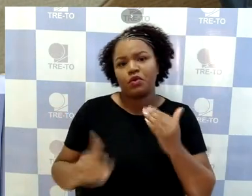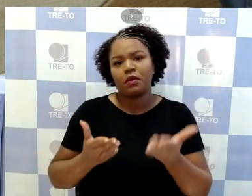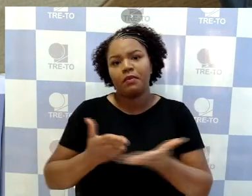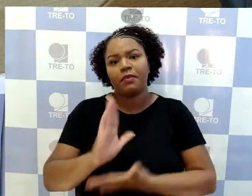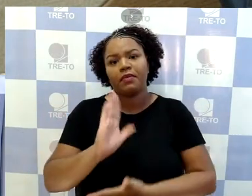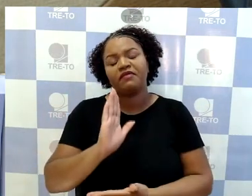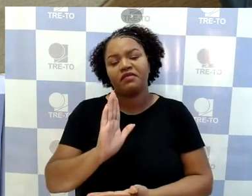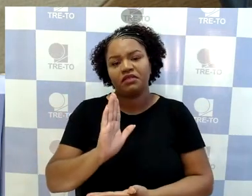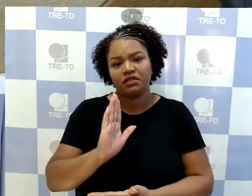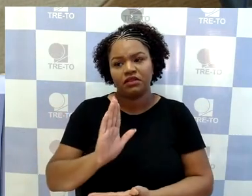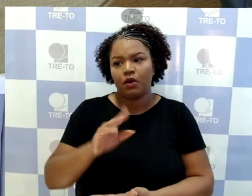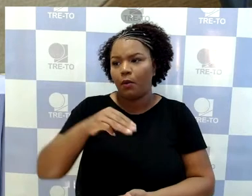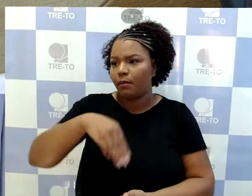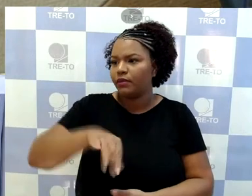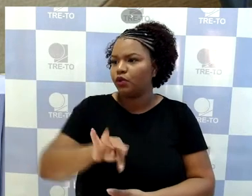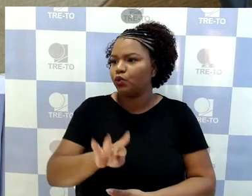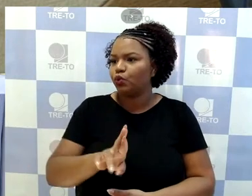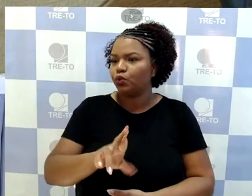minuta.